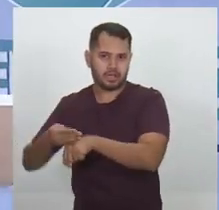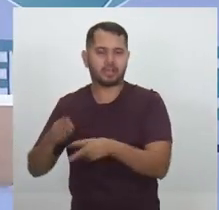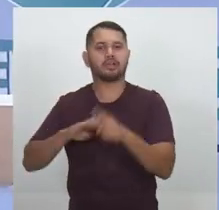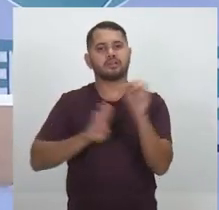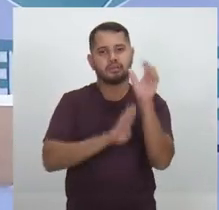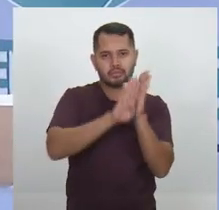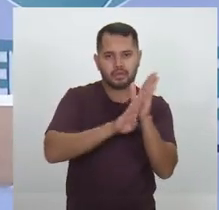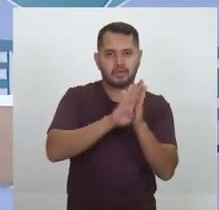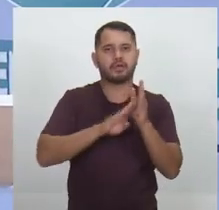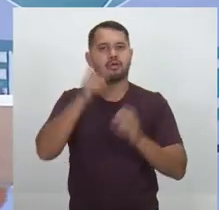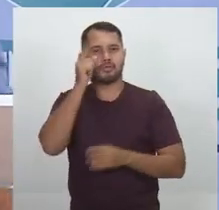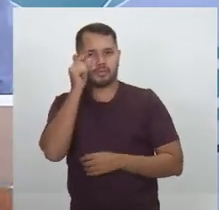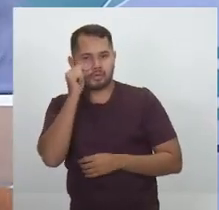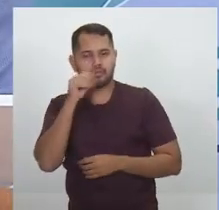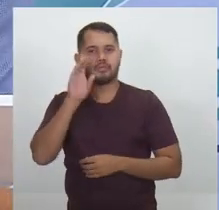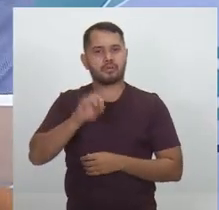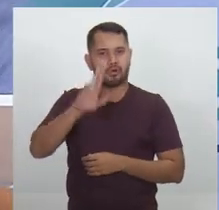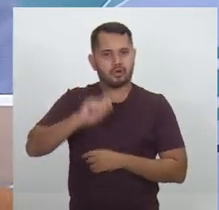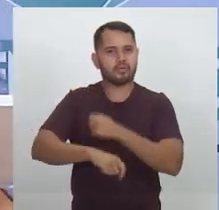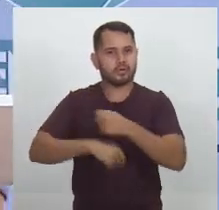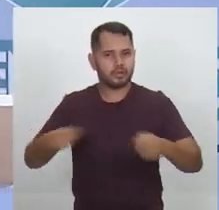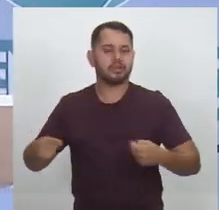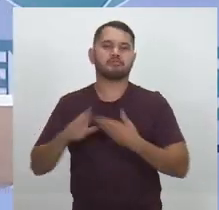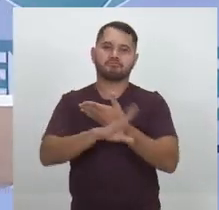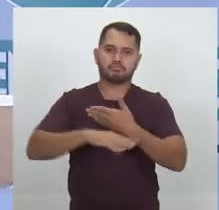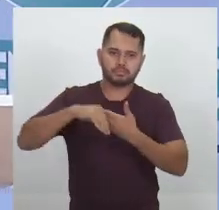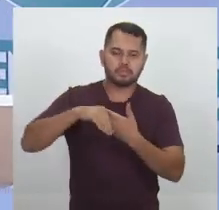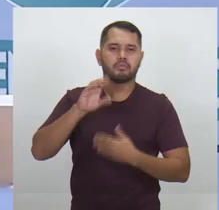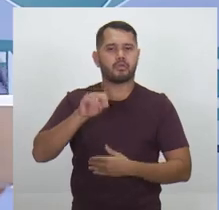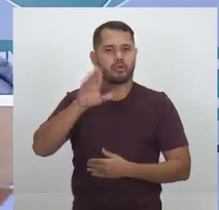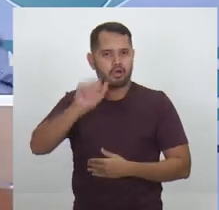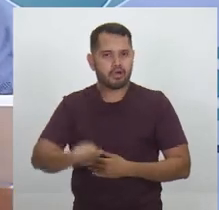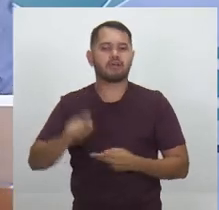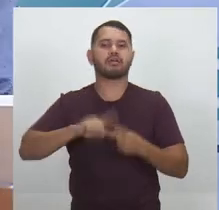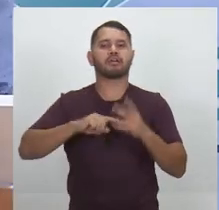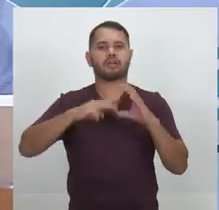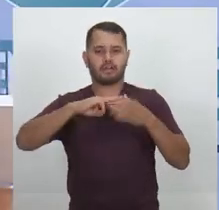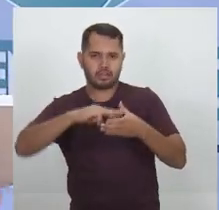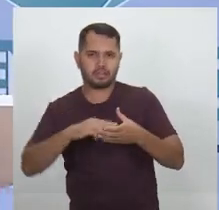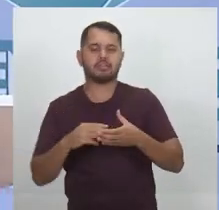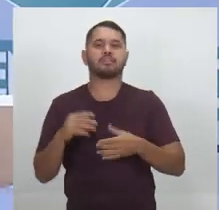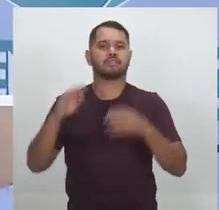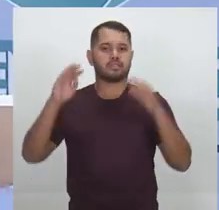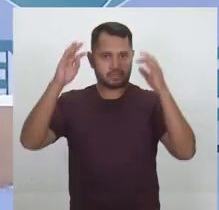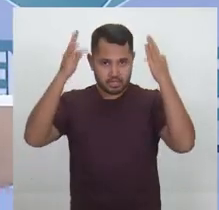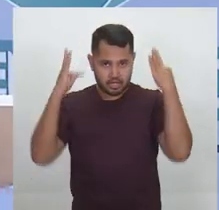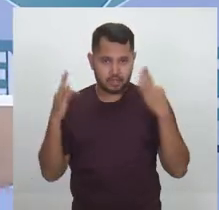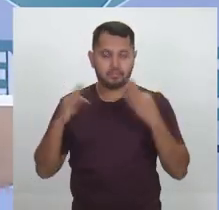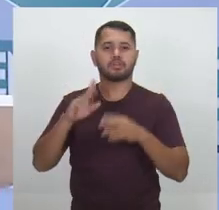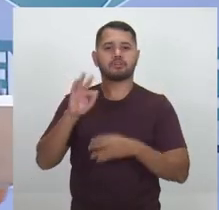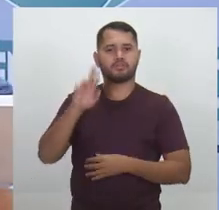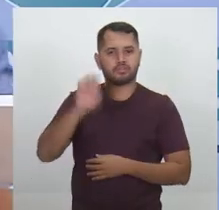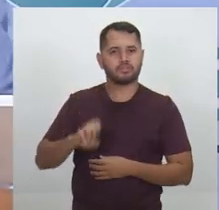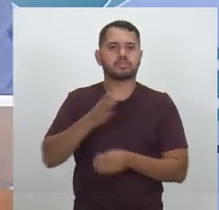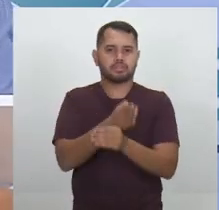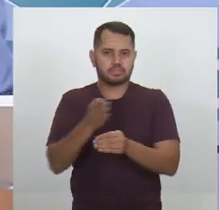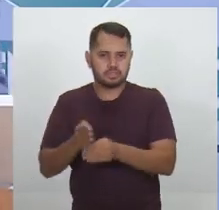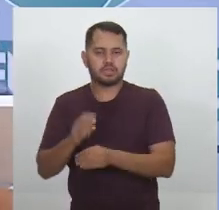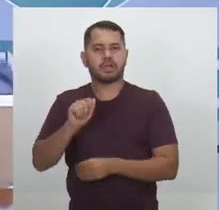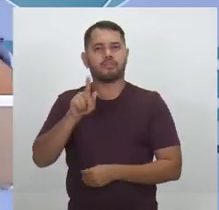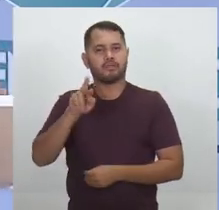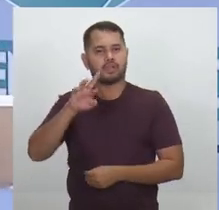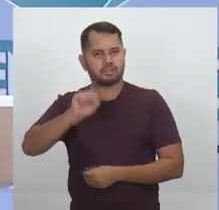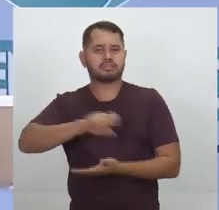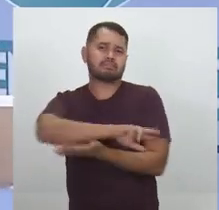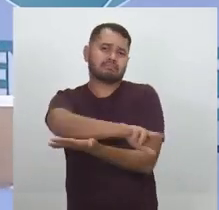Barreirinha, Maués, Borba, Manicoré, Lábrea, Boca do Acre, Eirunepé, Tabatinga, Benjamin Constant, Fante Boa, Tefé e Alvarães.